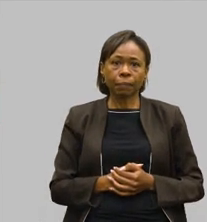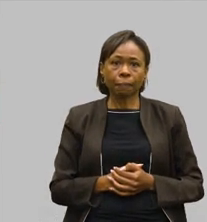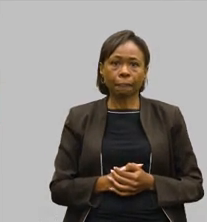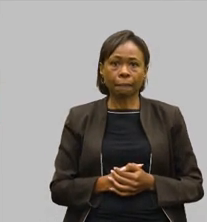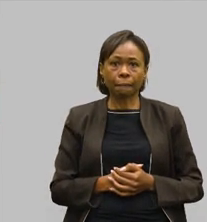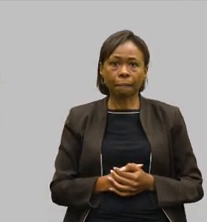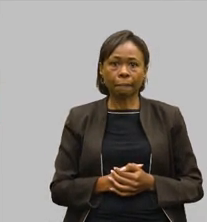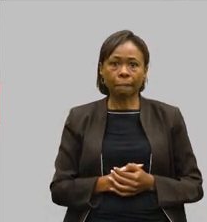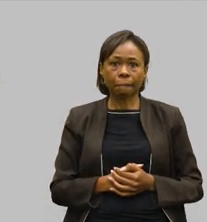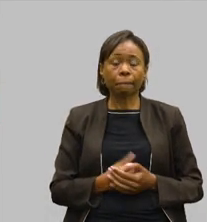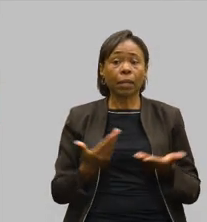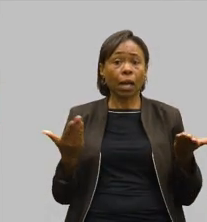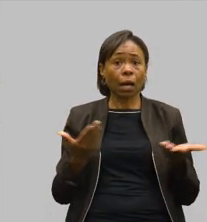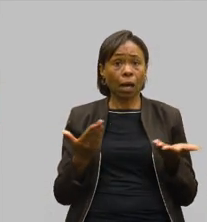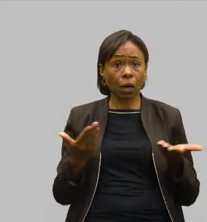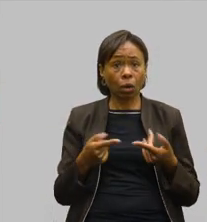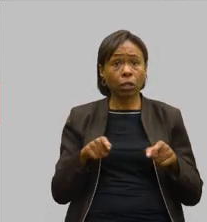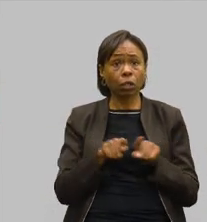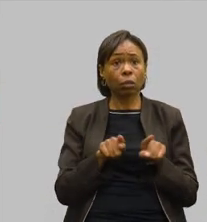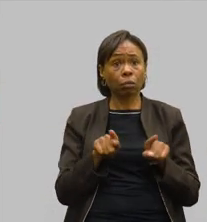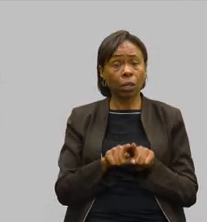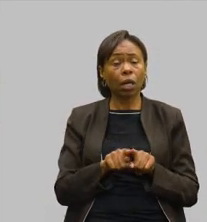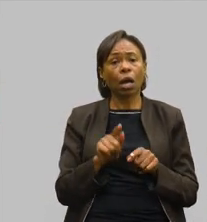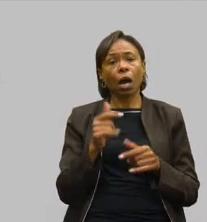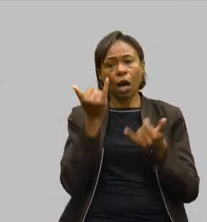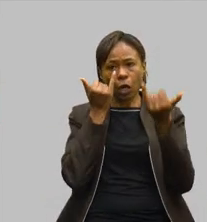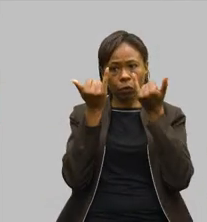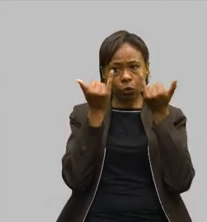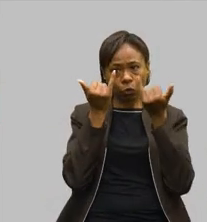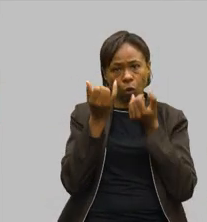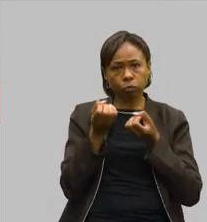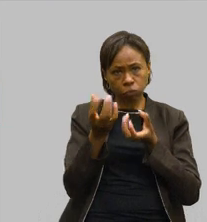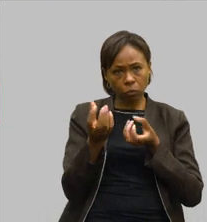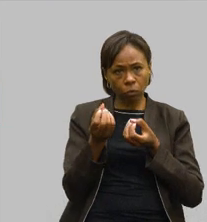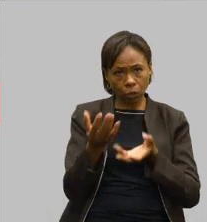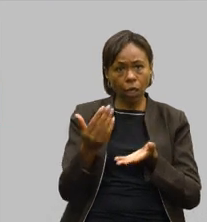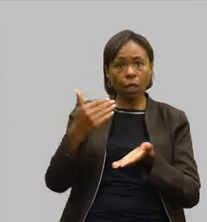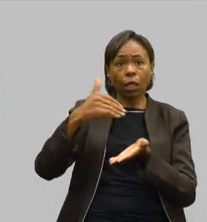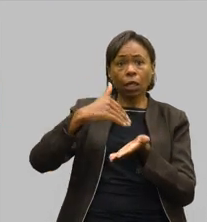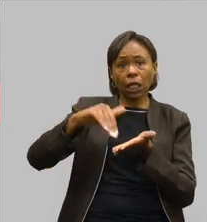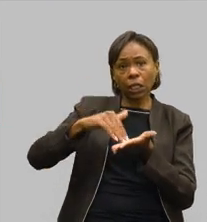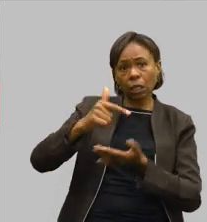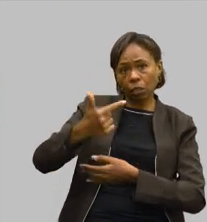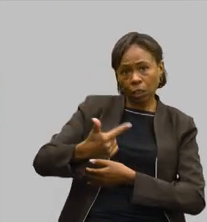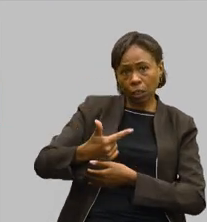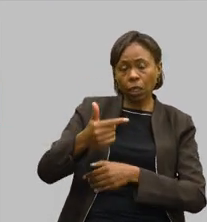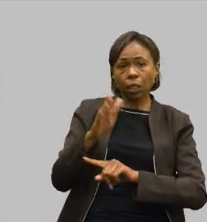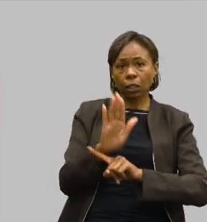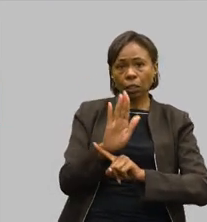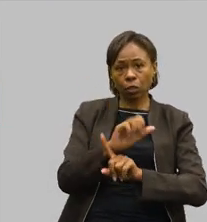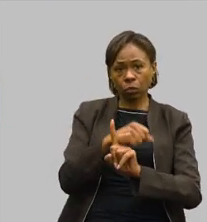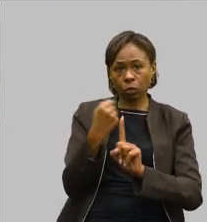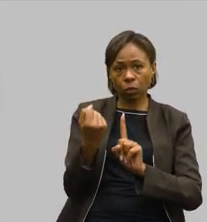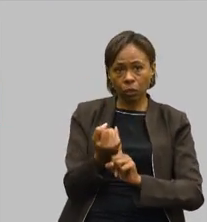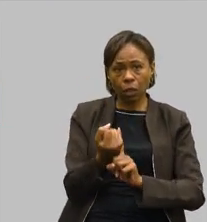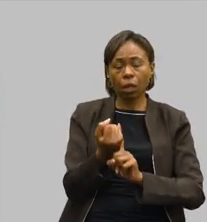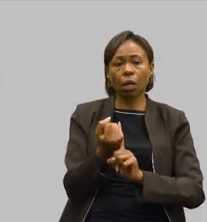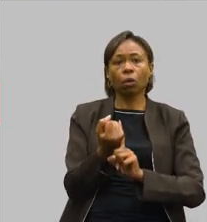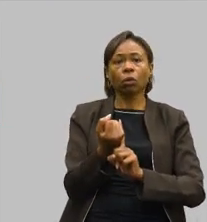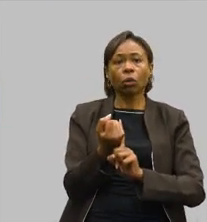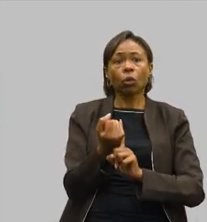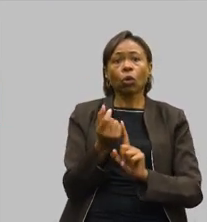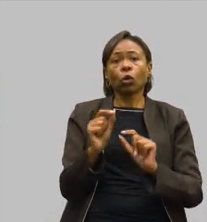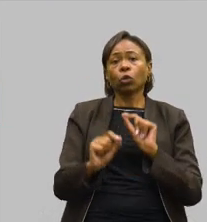Agora, quero deixar também alguns dados trazidos pela Subsecretaria da Assistência Social em relação à